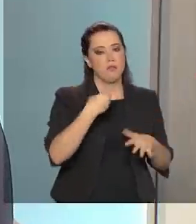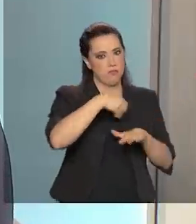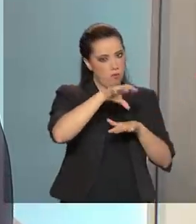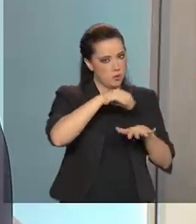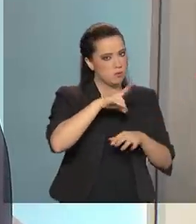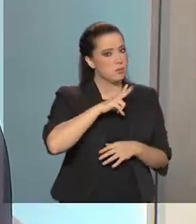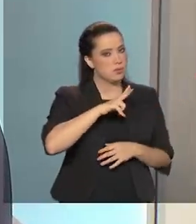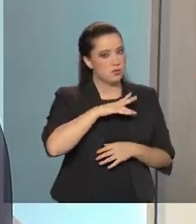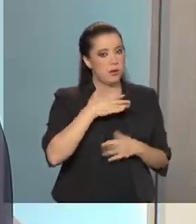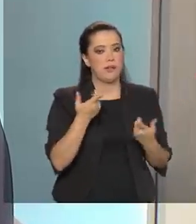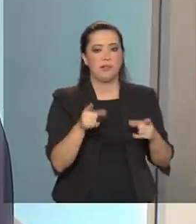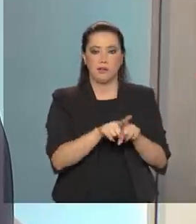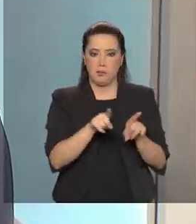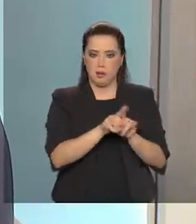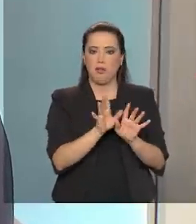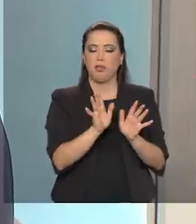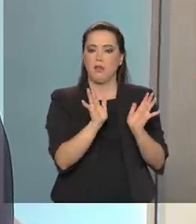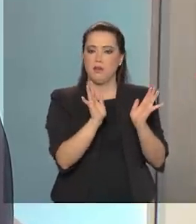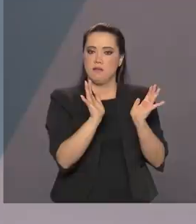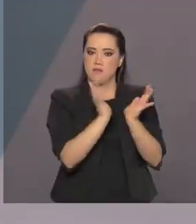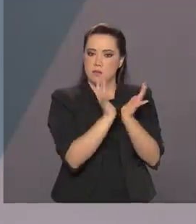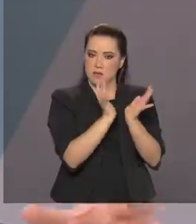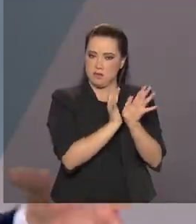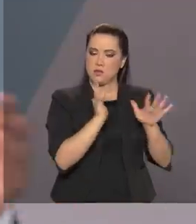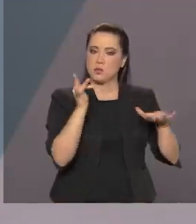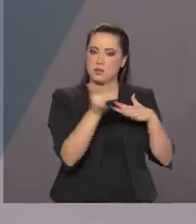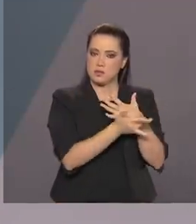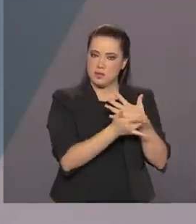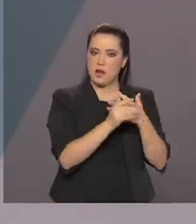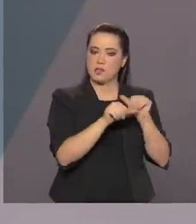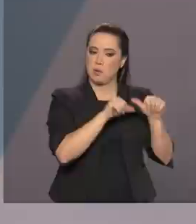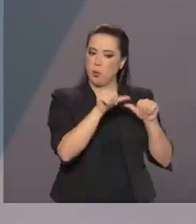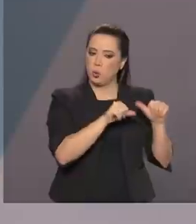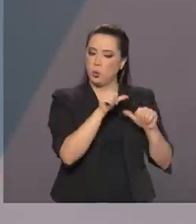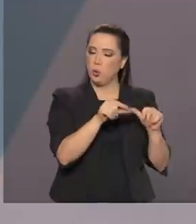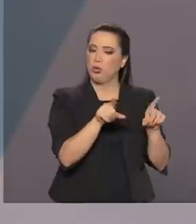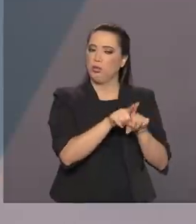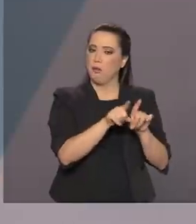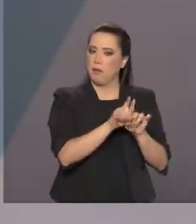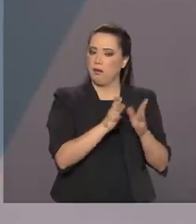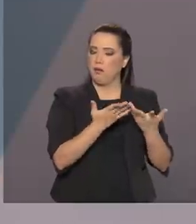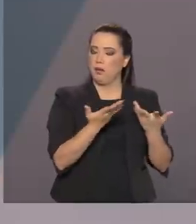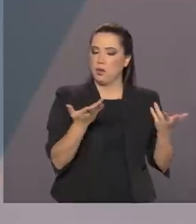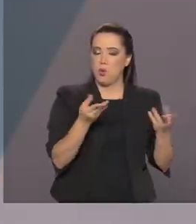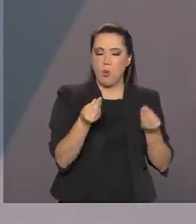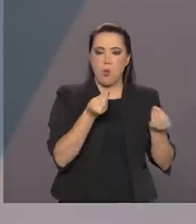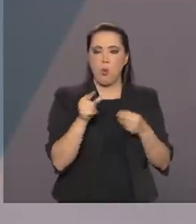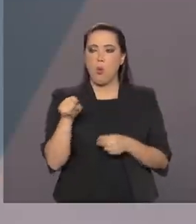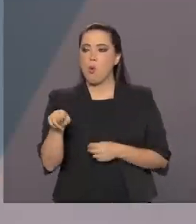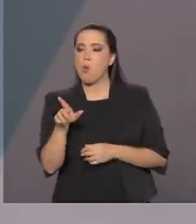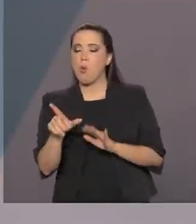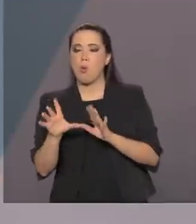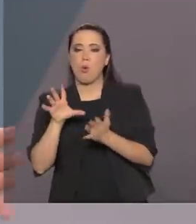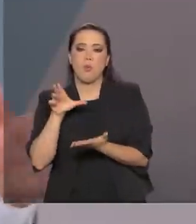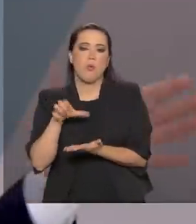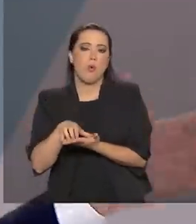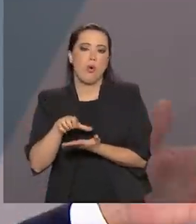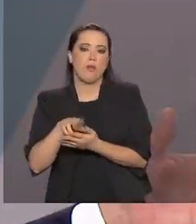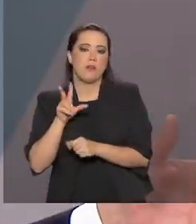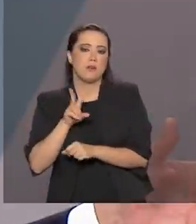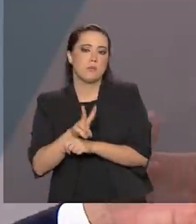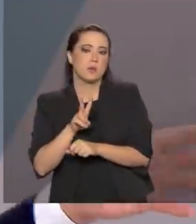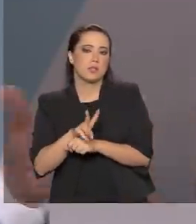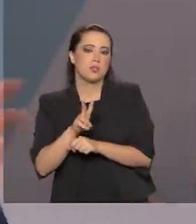aos seus internautas e fez um recuo. Como que a Autoridade Nacional de Proteção de Dados, ela vai atuar nesses dois aspectos?